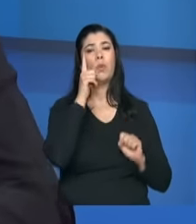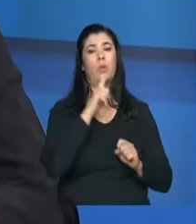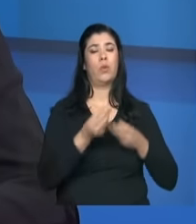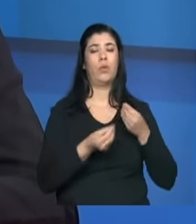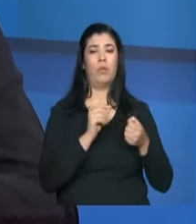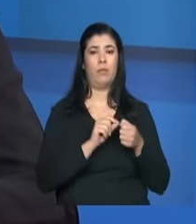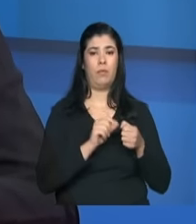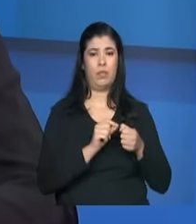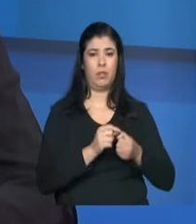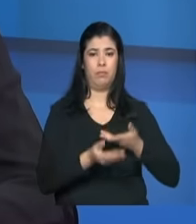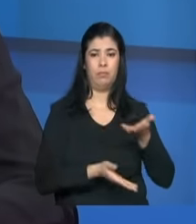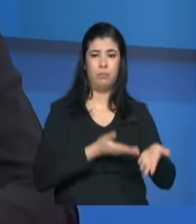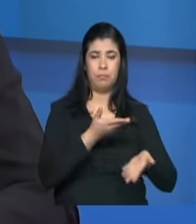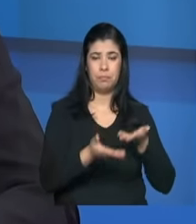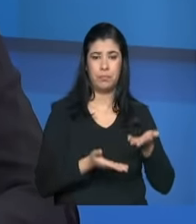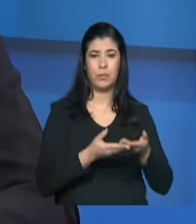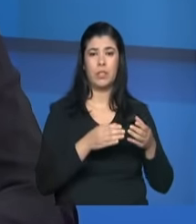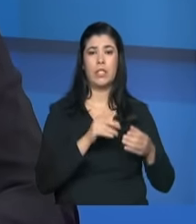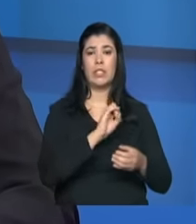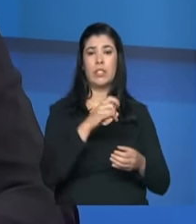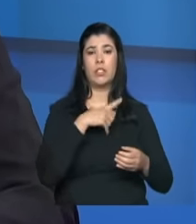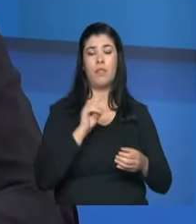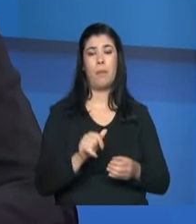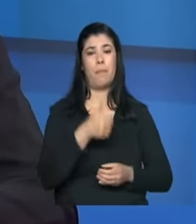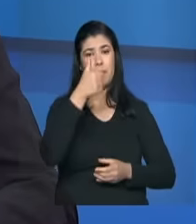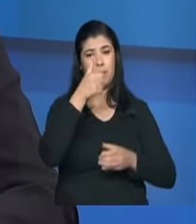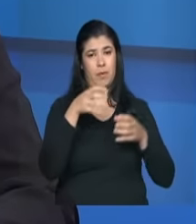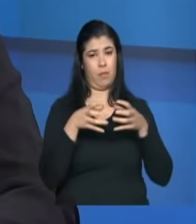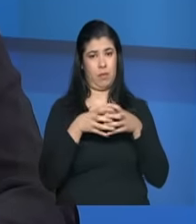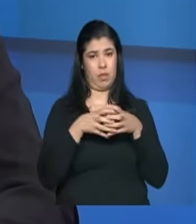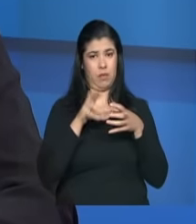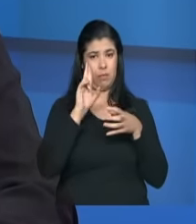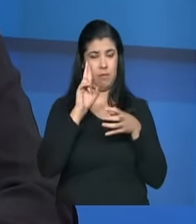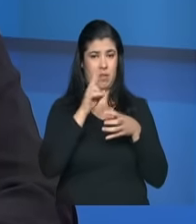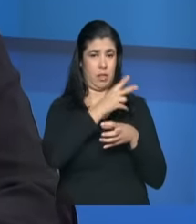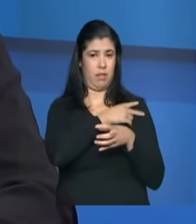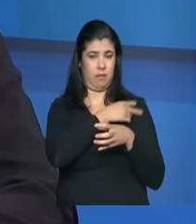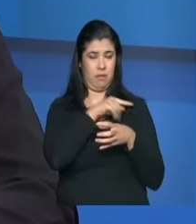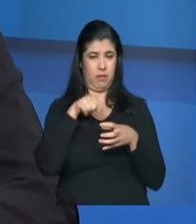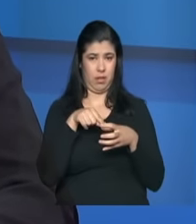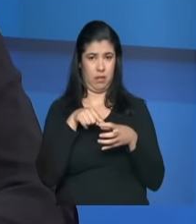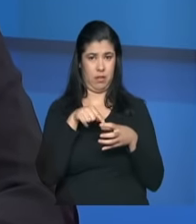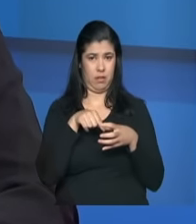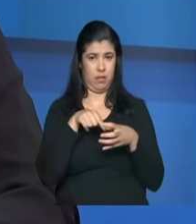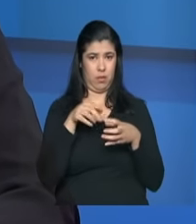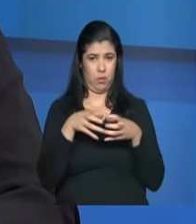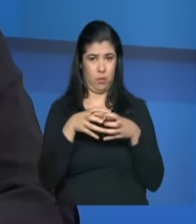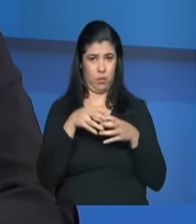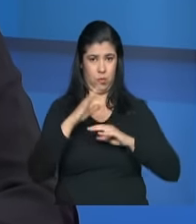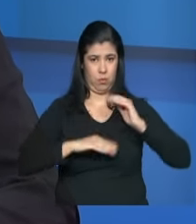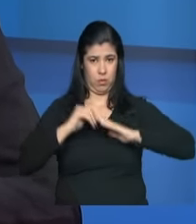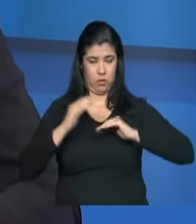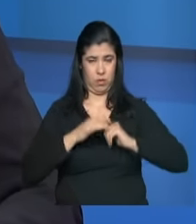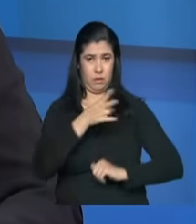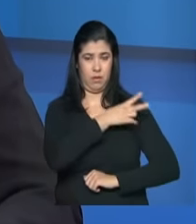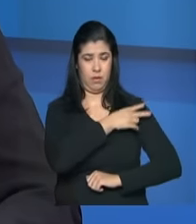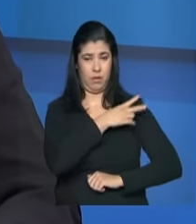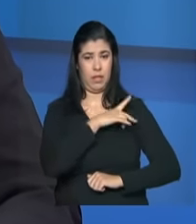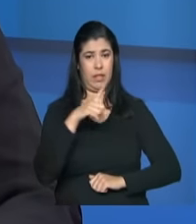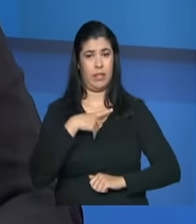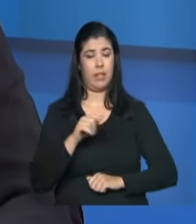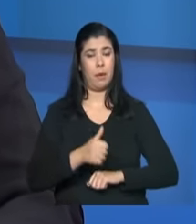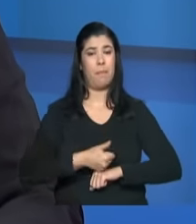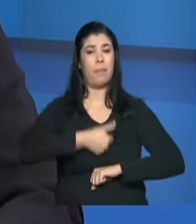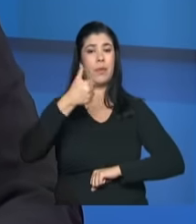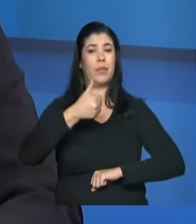mediante a presença de uma equipe de referência uma equipe técnica né que é a maior qualidade que